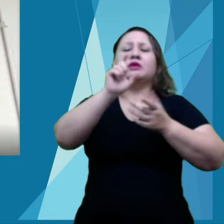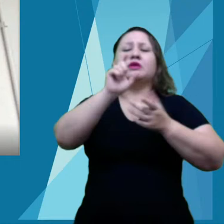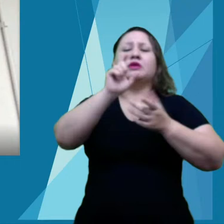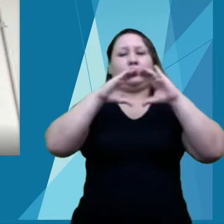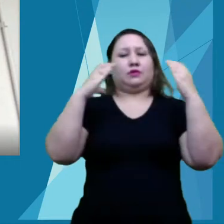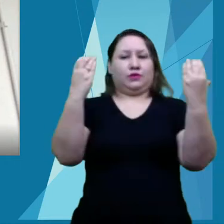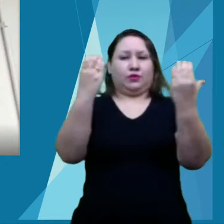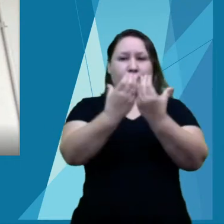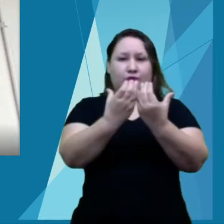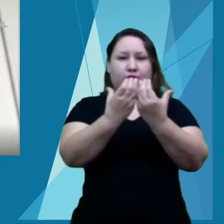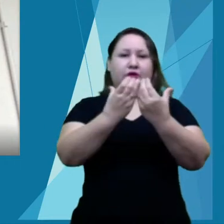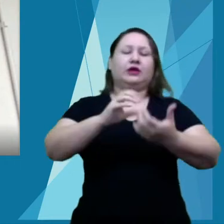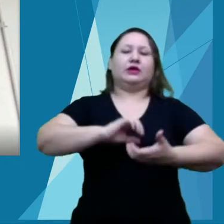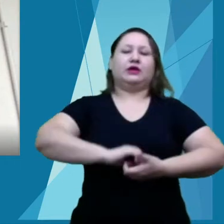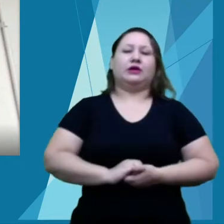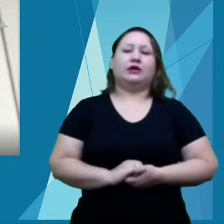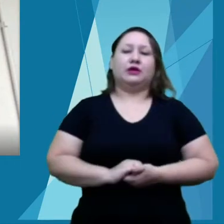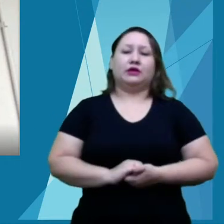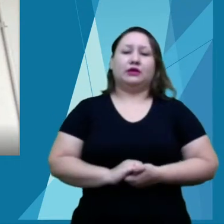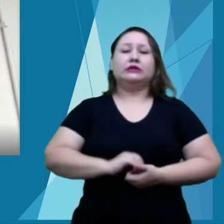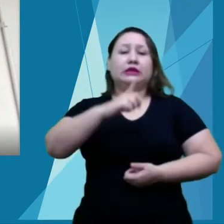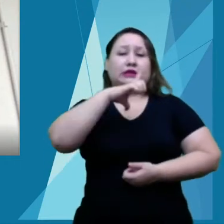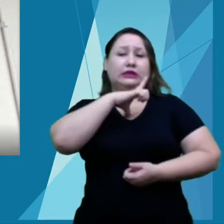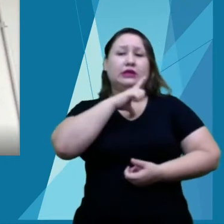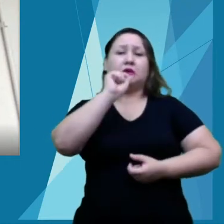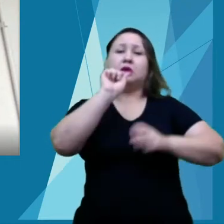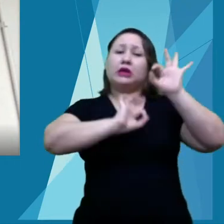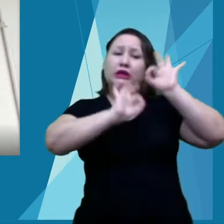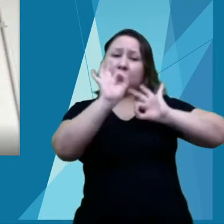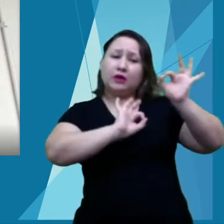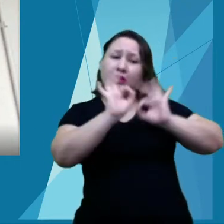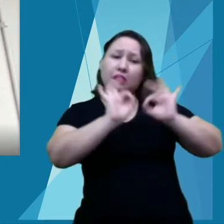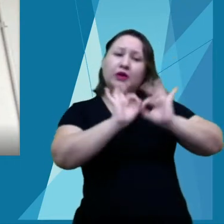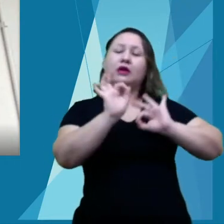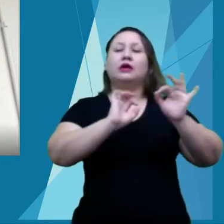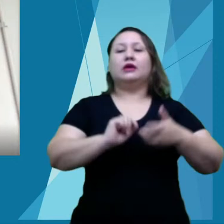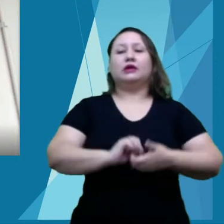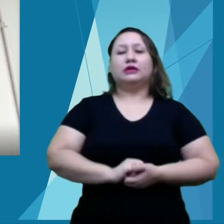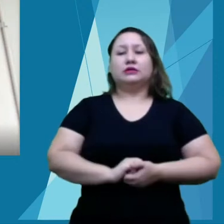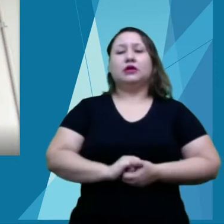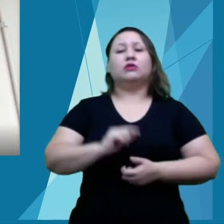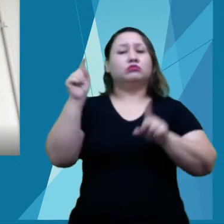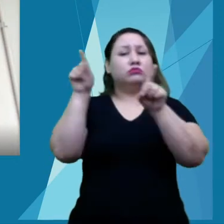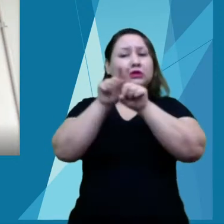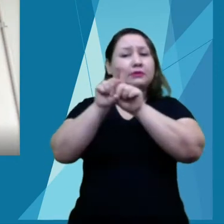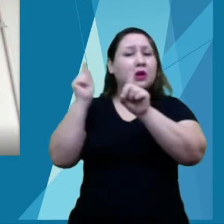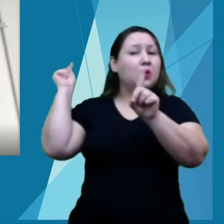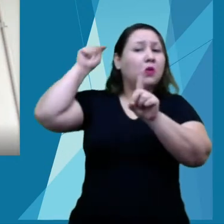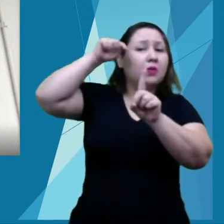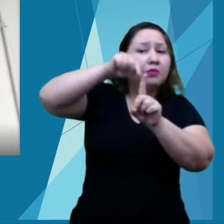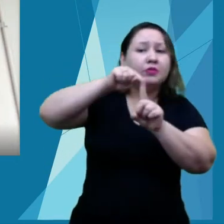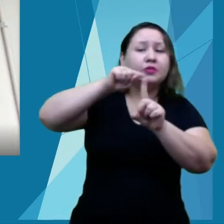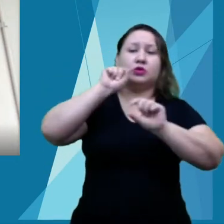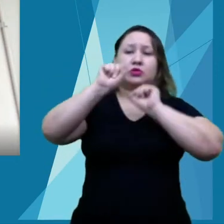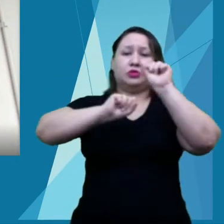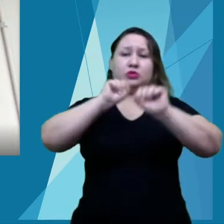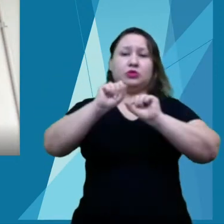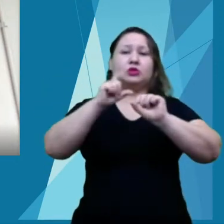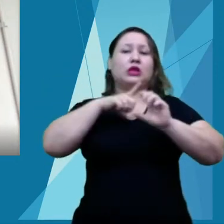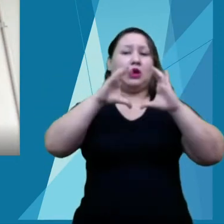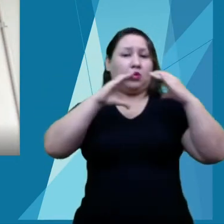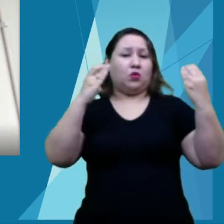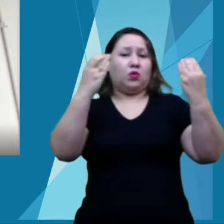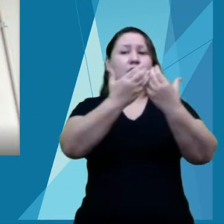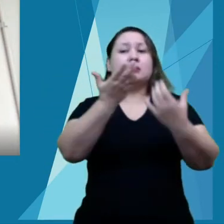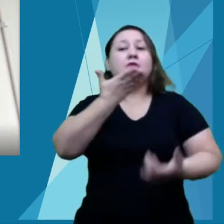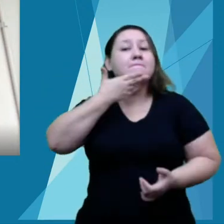...o trabalho e organização para atingirmos o objetivo de realizar um congresso de ciência e tecnologia cada vez melhor.